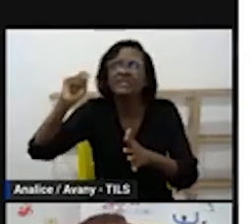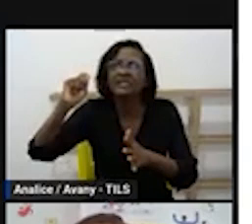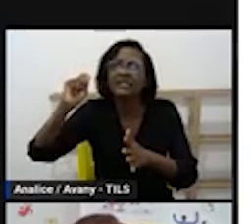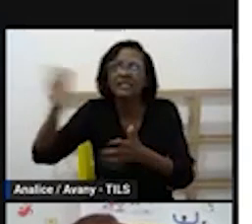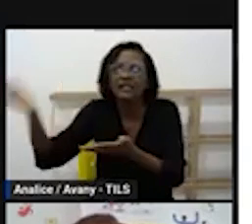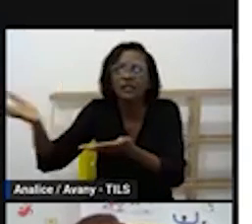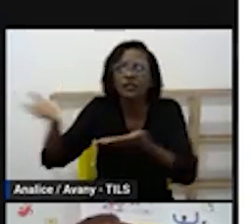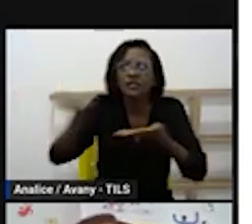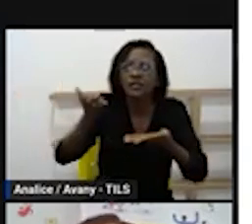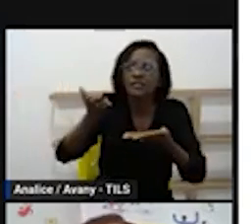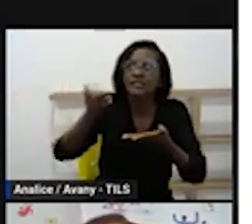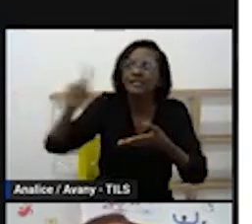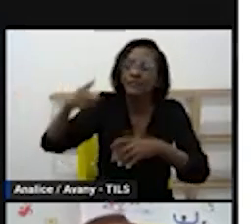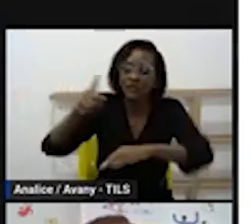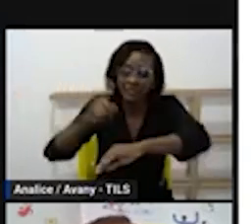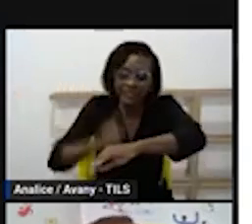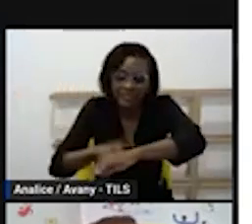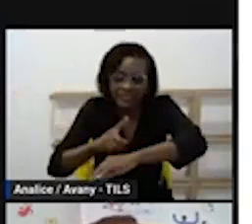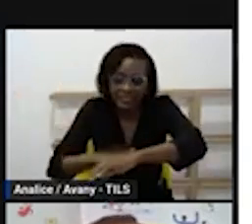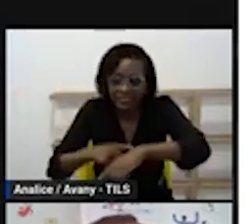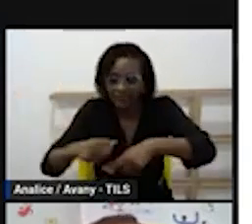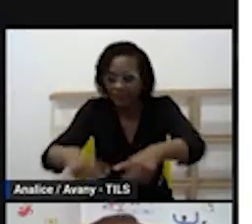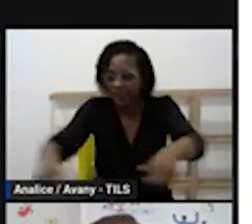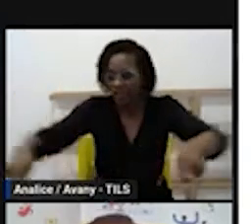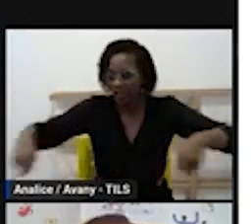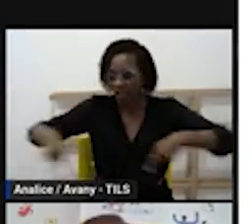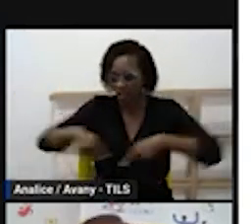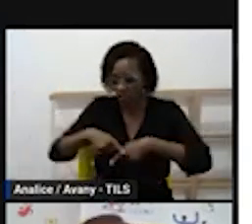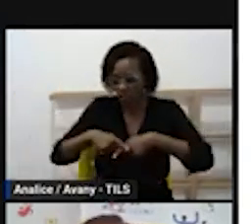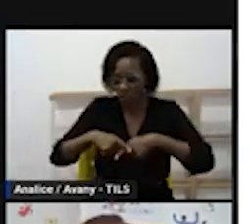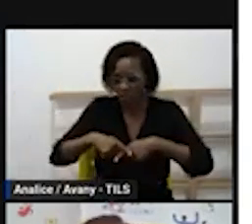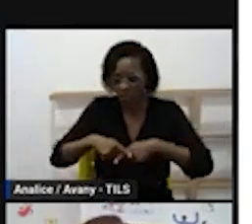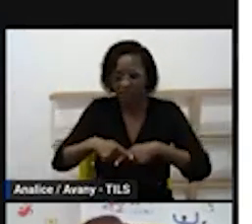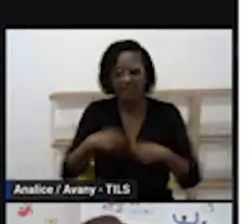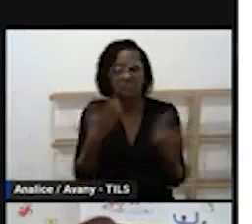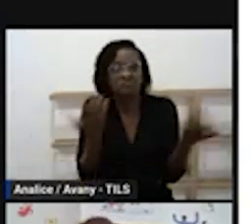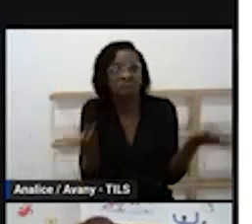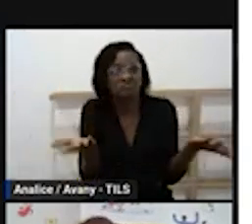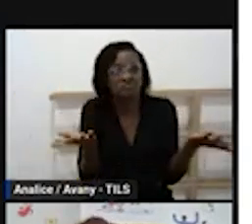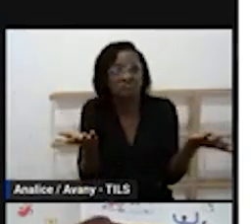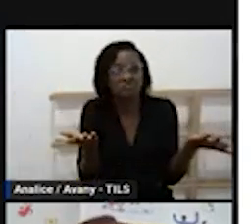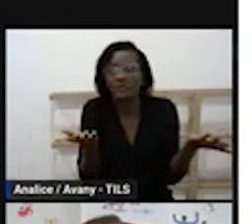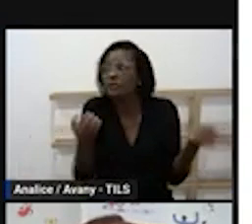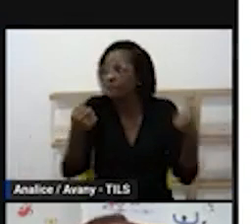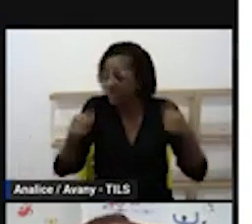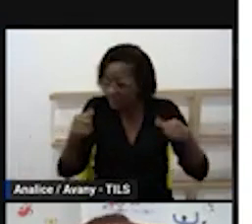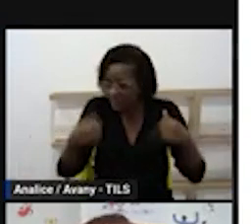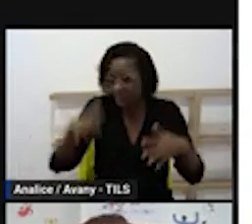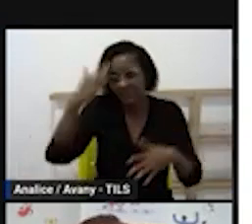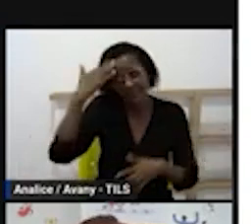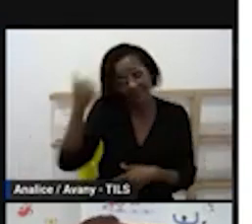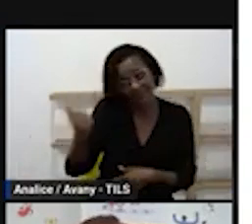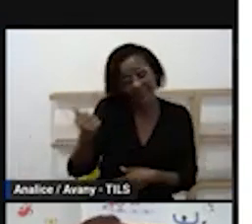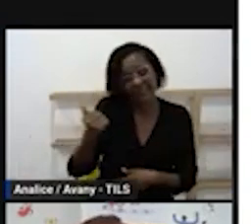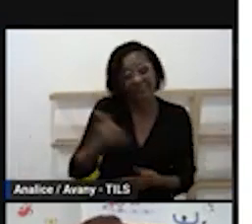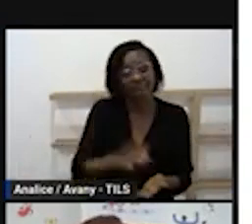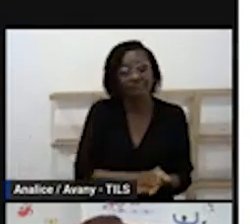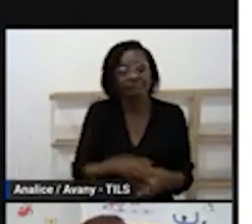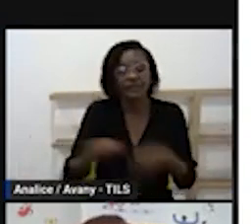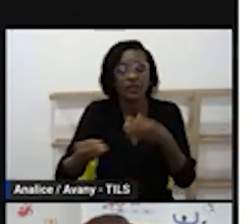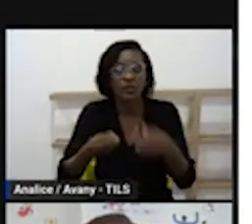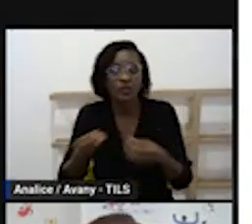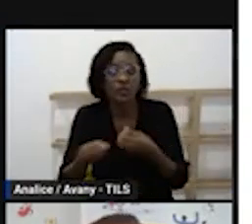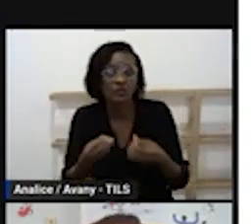qual tempo que a gente leva na roda qual tempo que a gente vai levar da primeira experiência aonde entra as modalidades